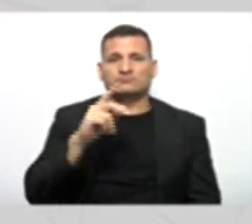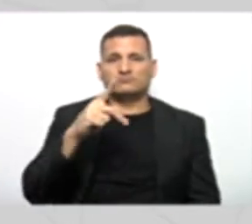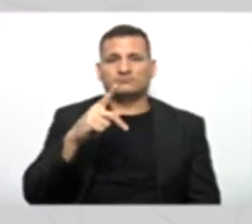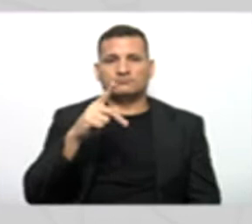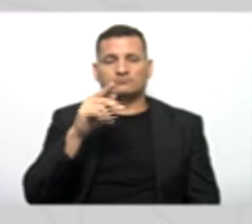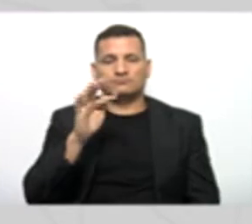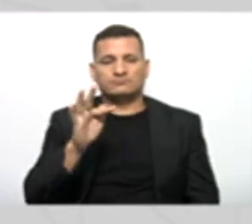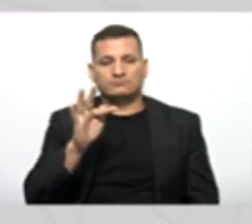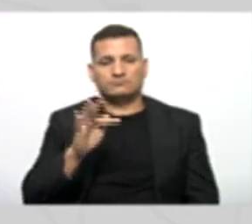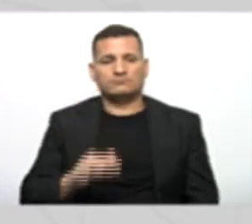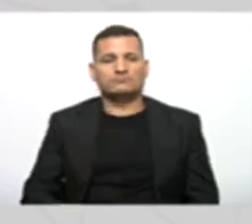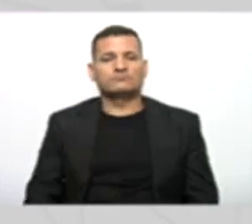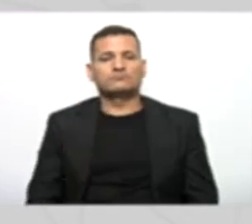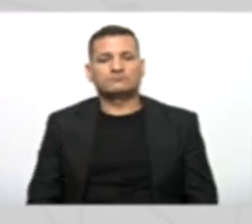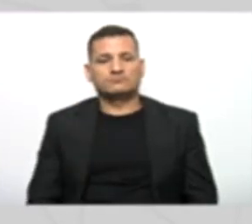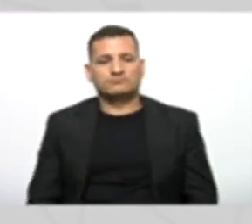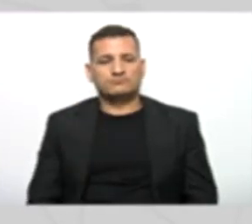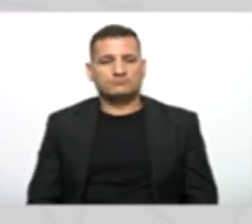Input